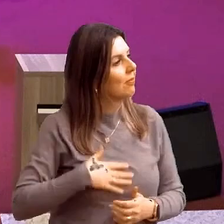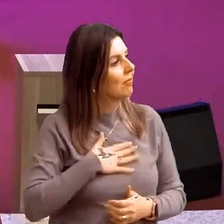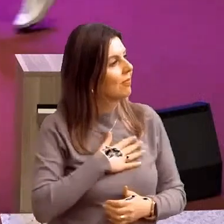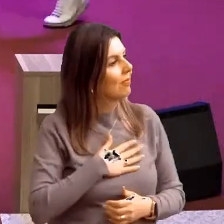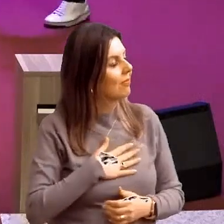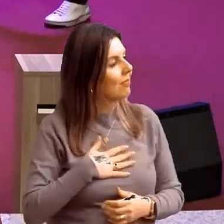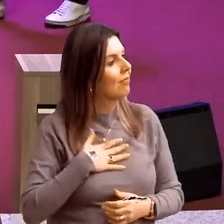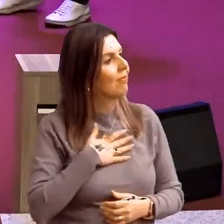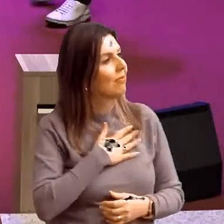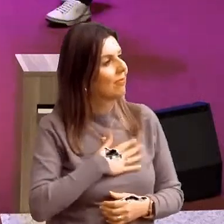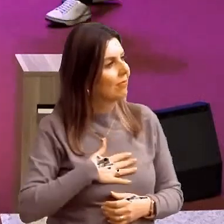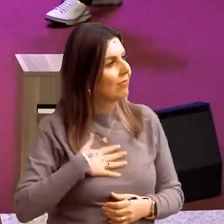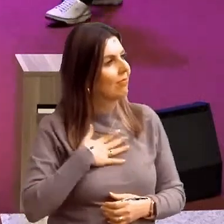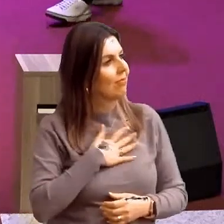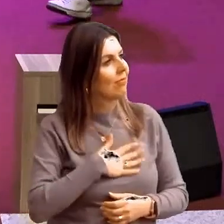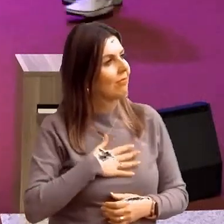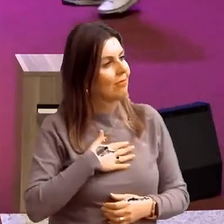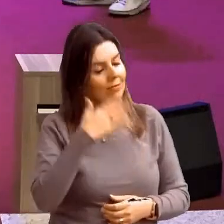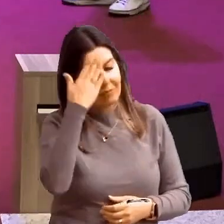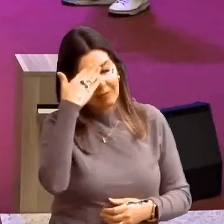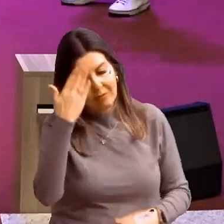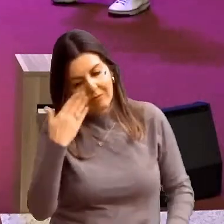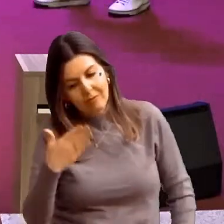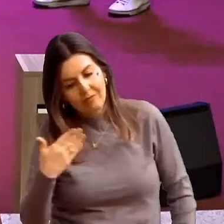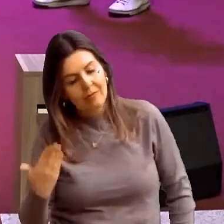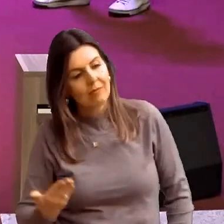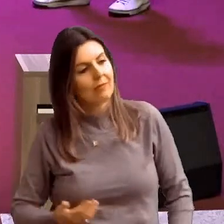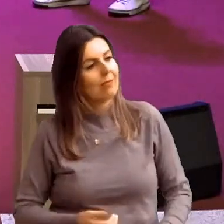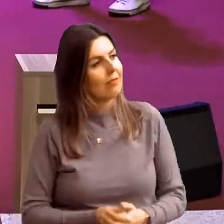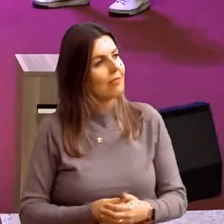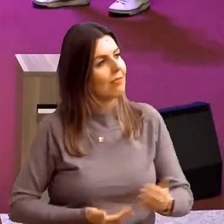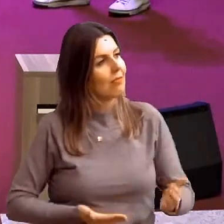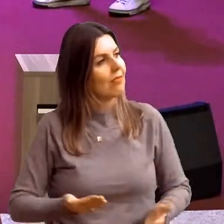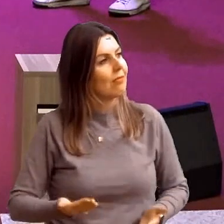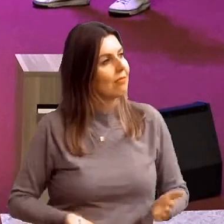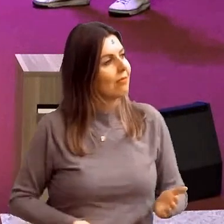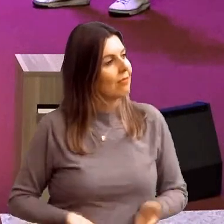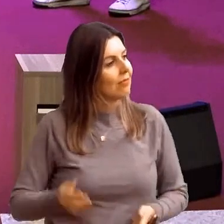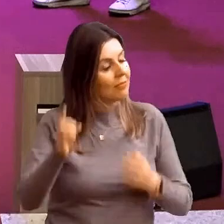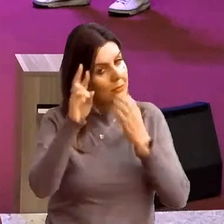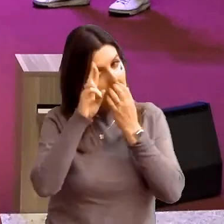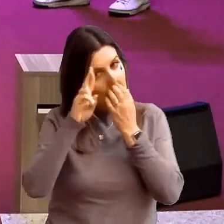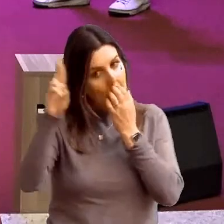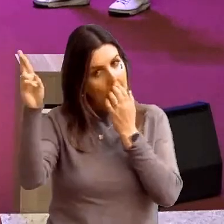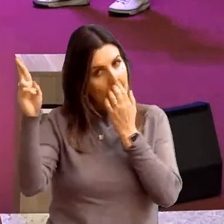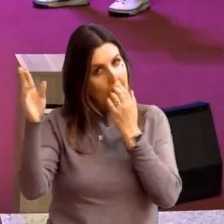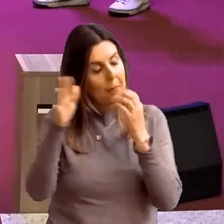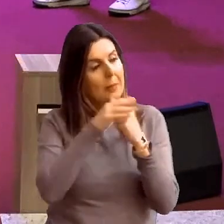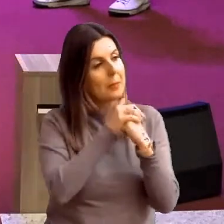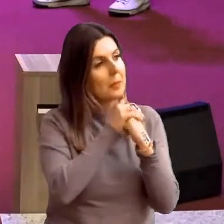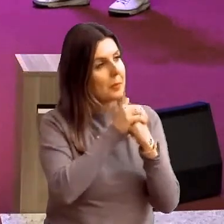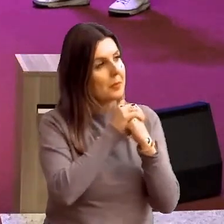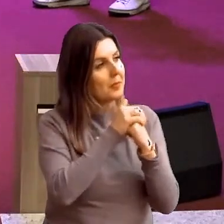prazer e uma honra servir ao Senhor, amém?